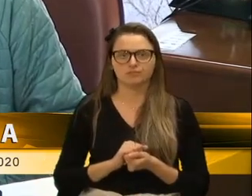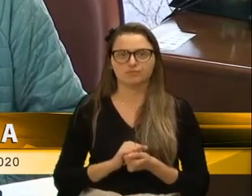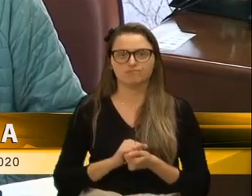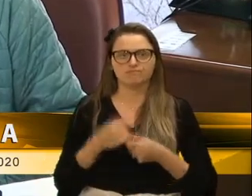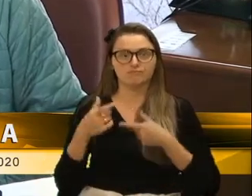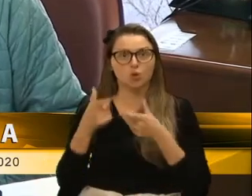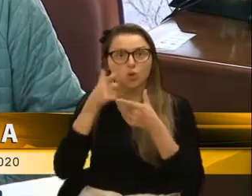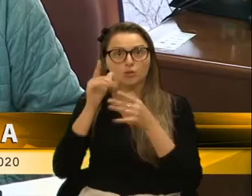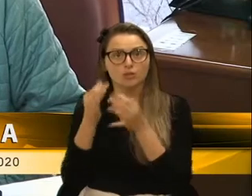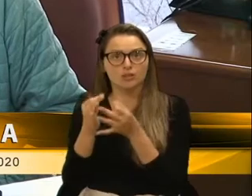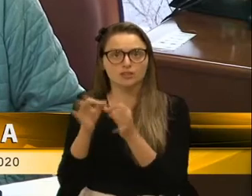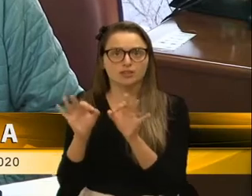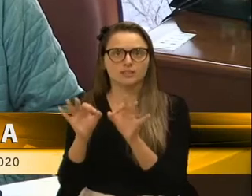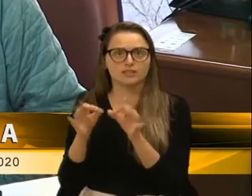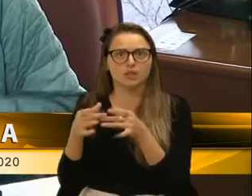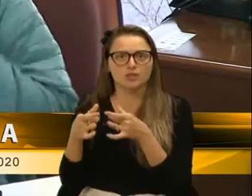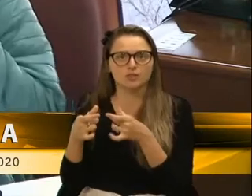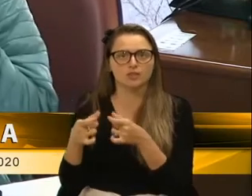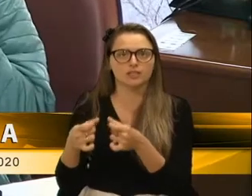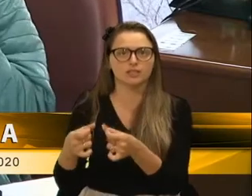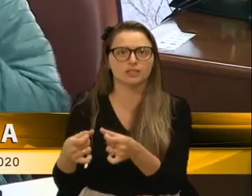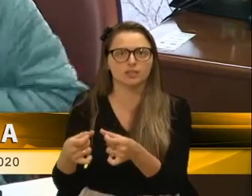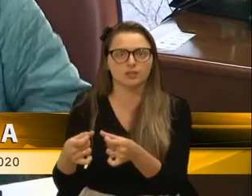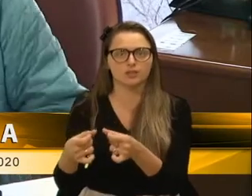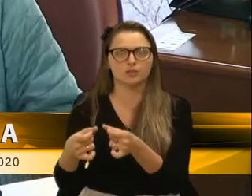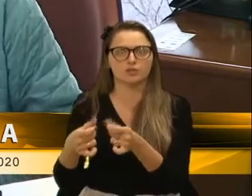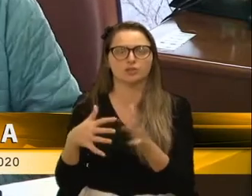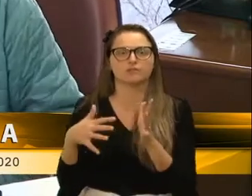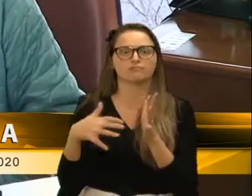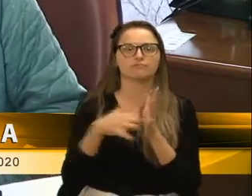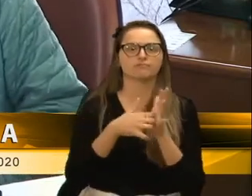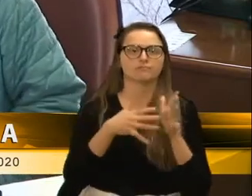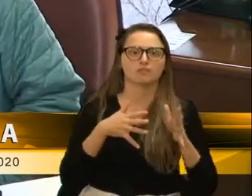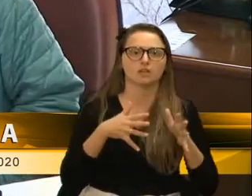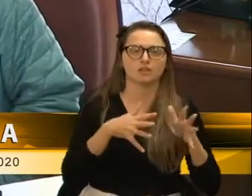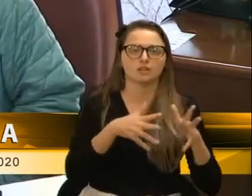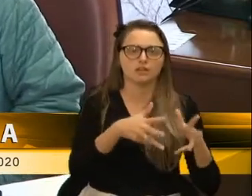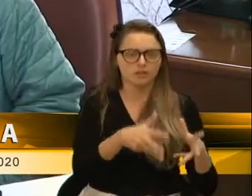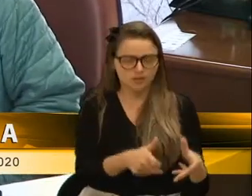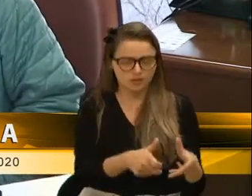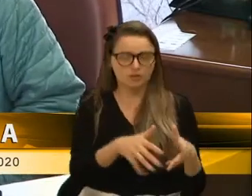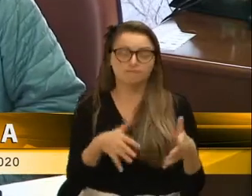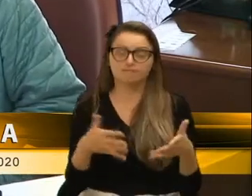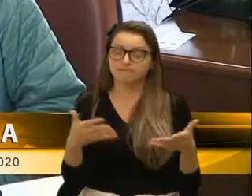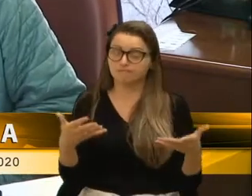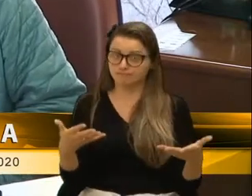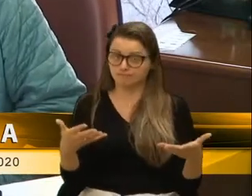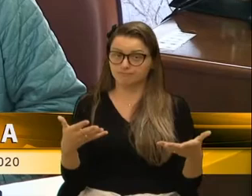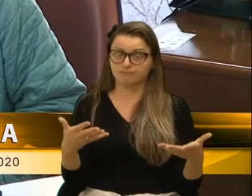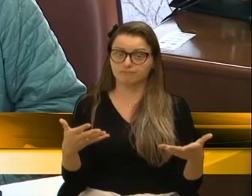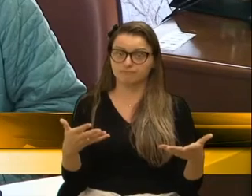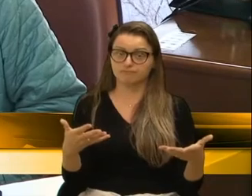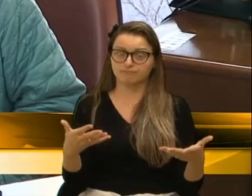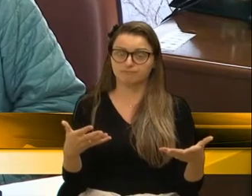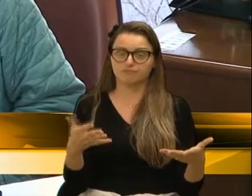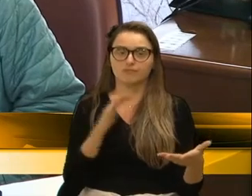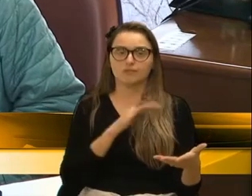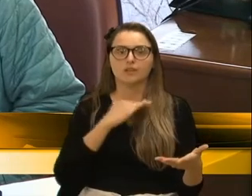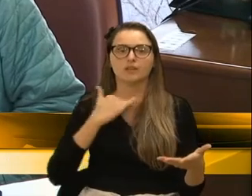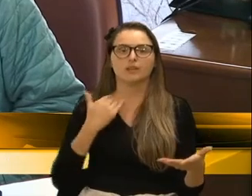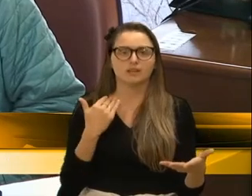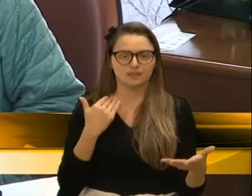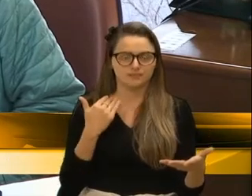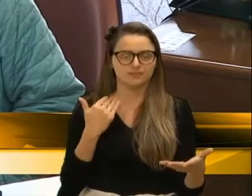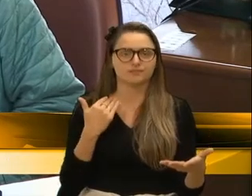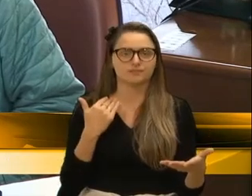câncer, tinha se recuperado e agora, justamente, essa fatalidade. Então, eu acho que perde uma grande pessoa,